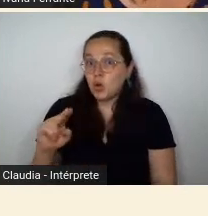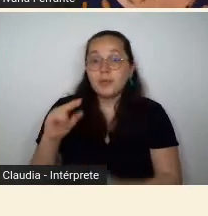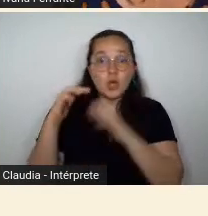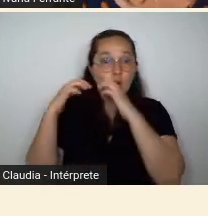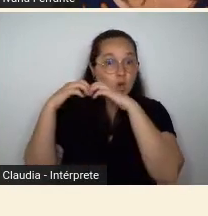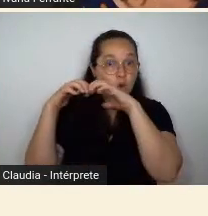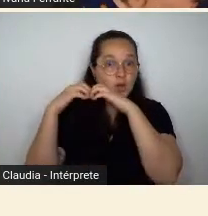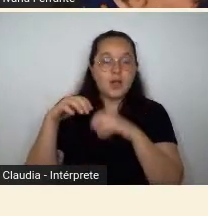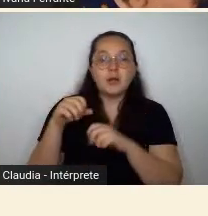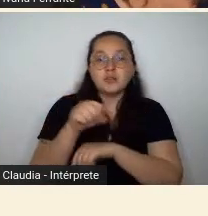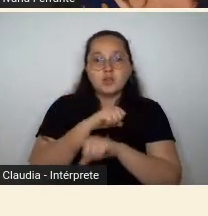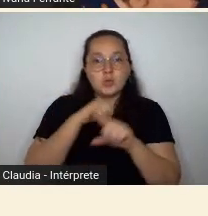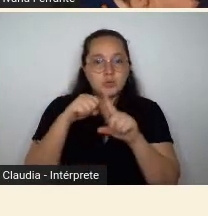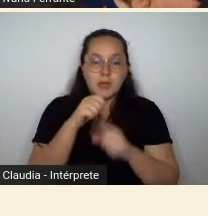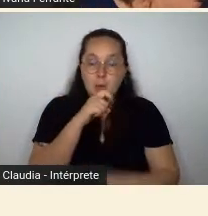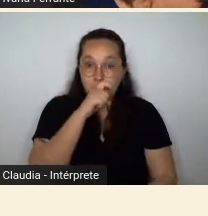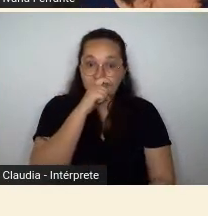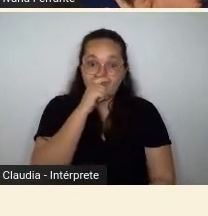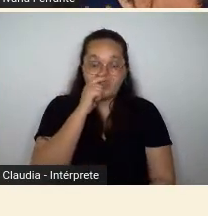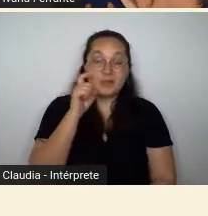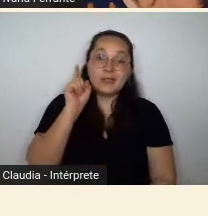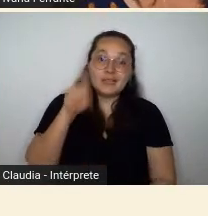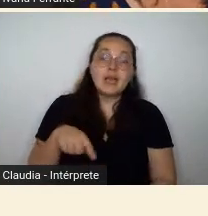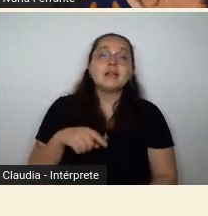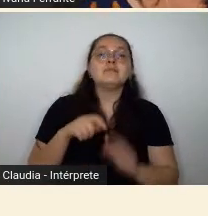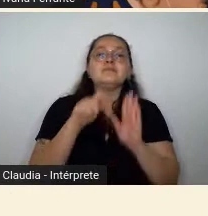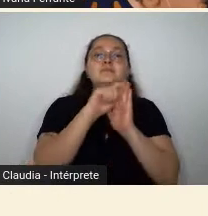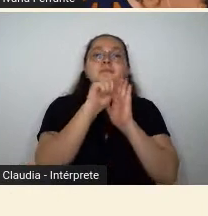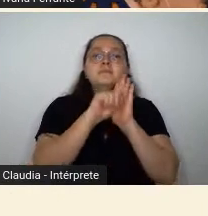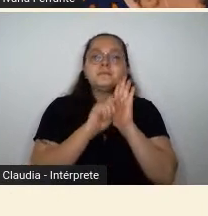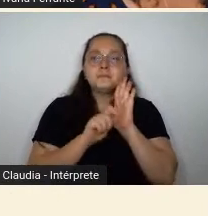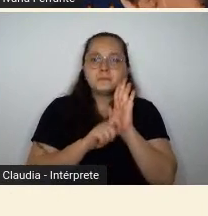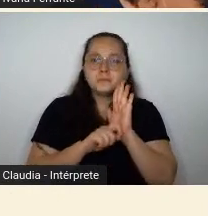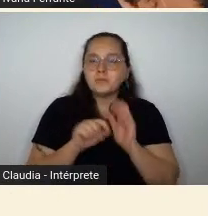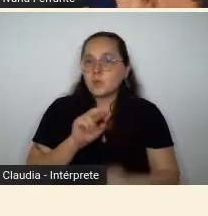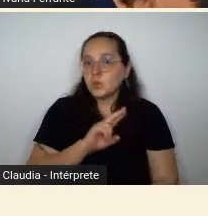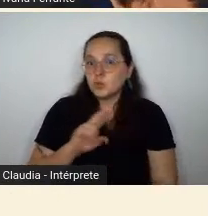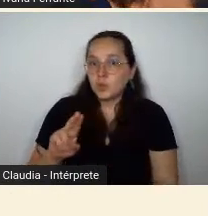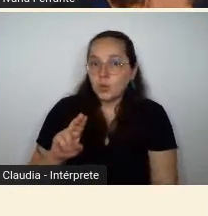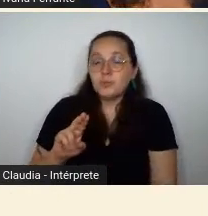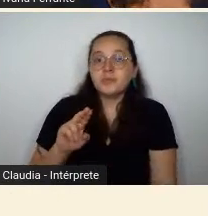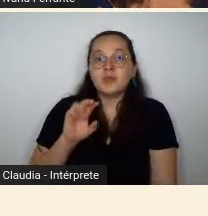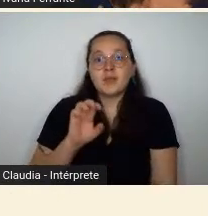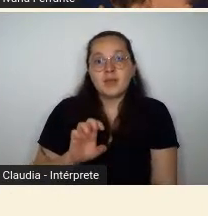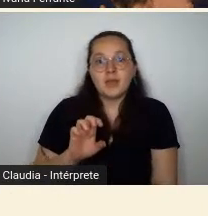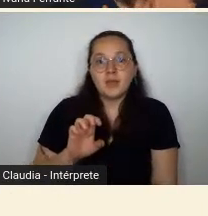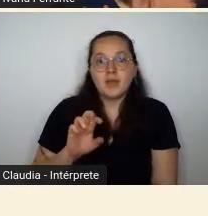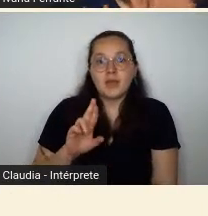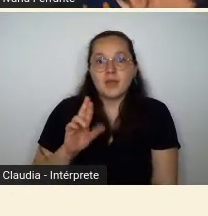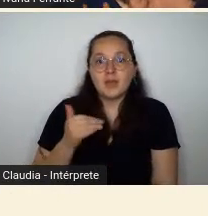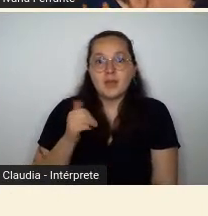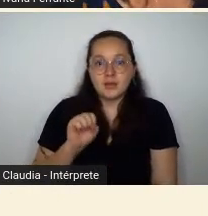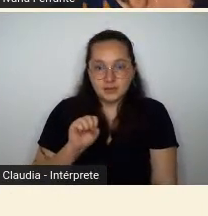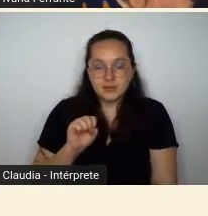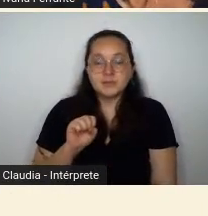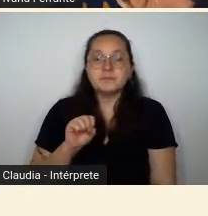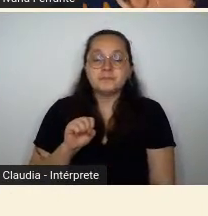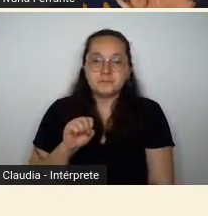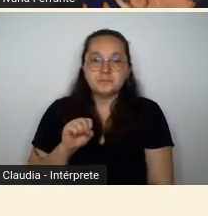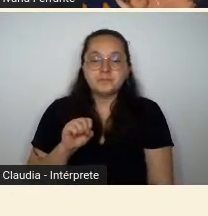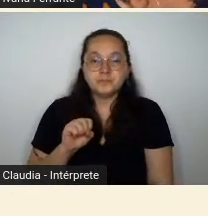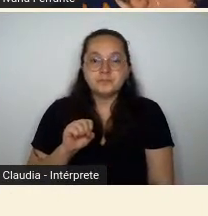era assinada com o pseudônimo de Elis, era o pseudônimo que o Menotti usava, e